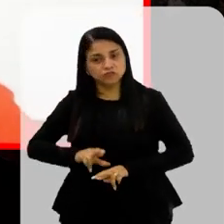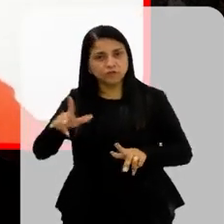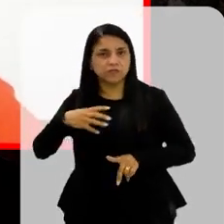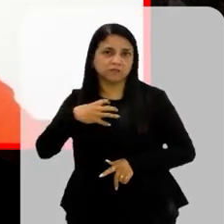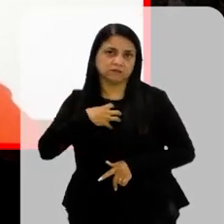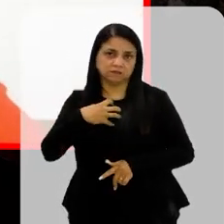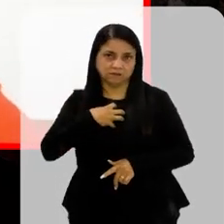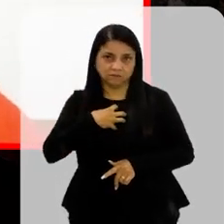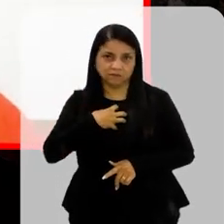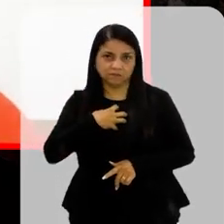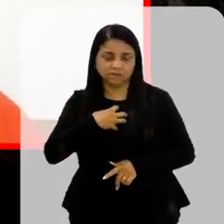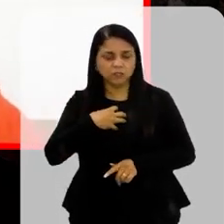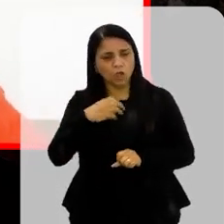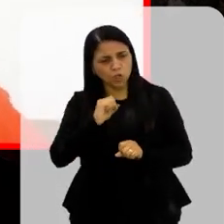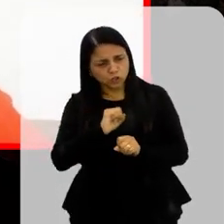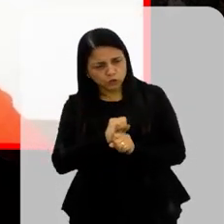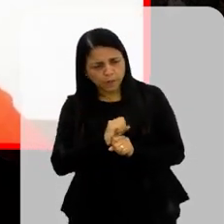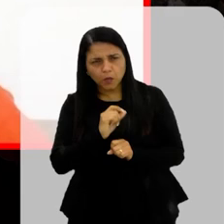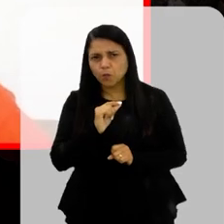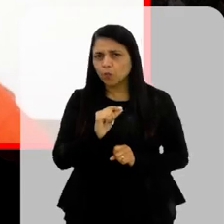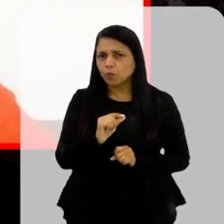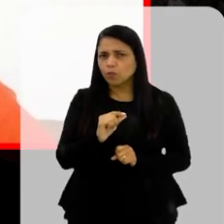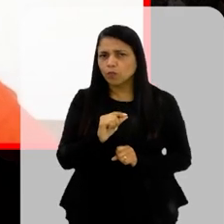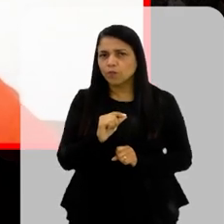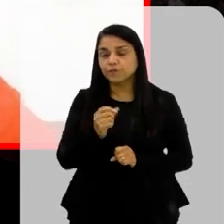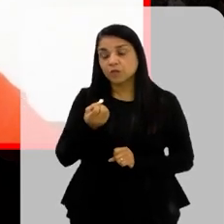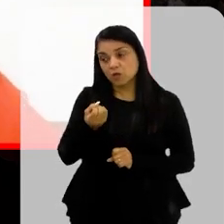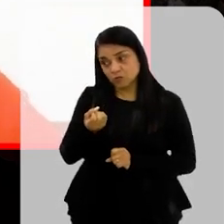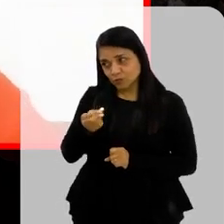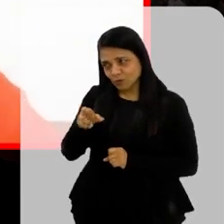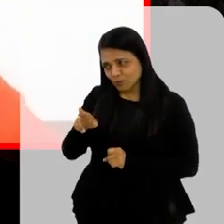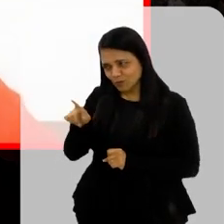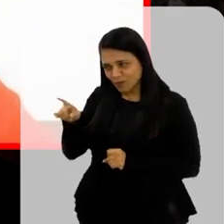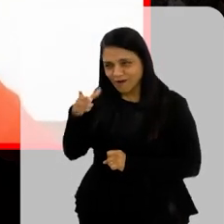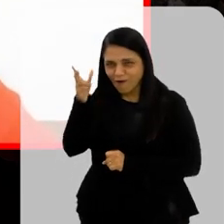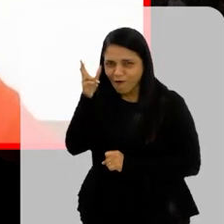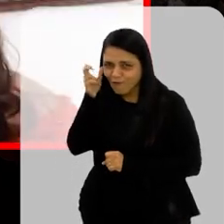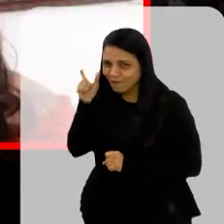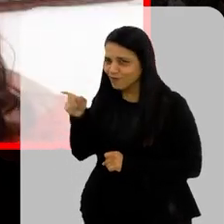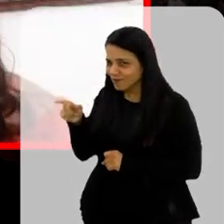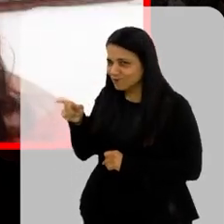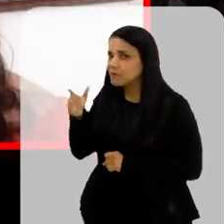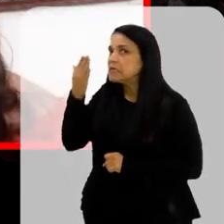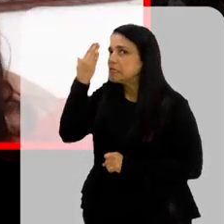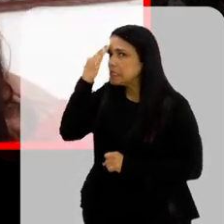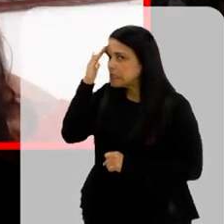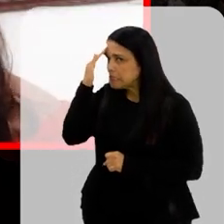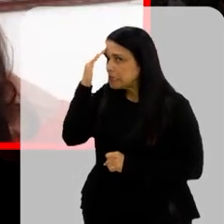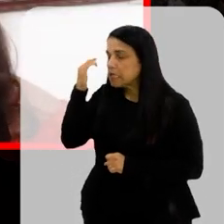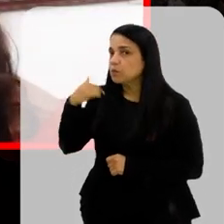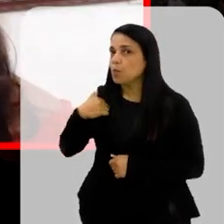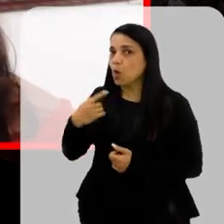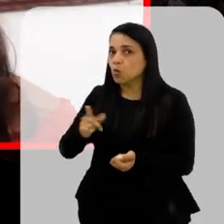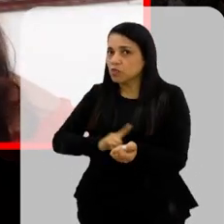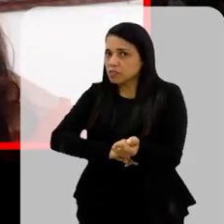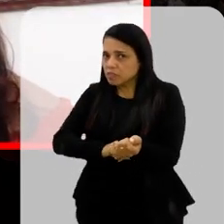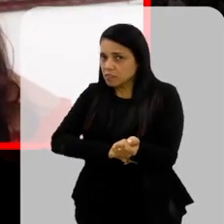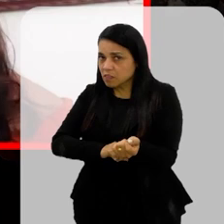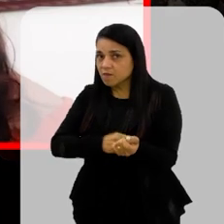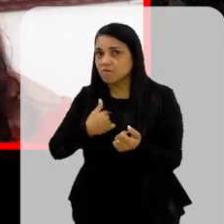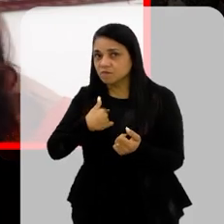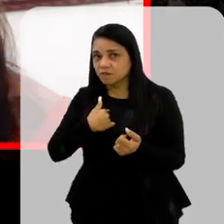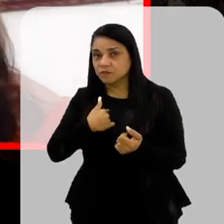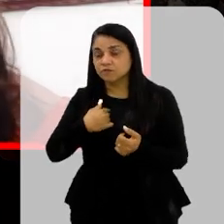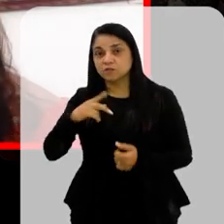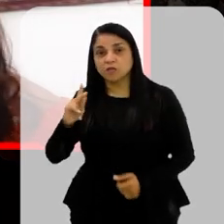E aí eu esperei Mais um pouco E aí a doutora Solange Deve estar escutando isso Deve estar entendendo O terror aqui Porque